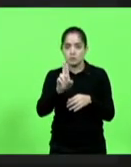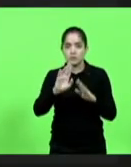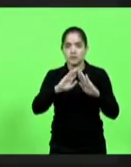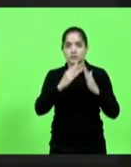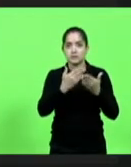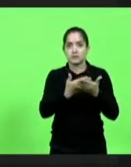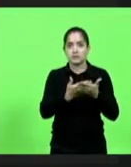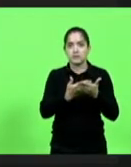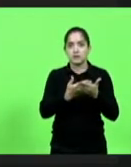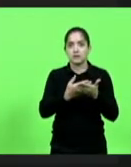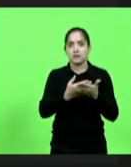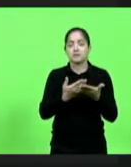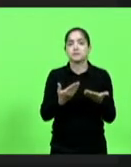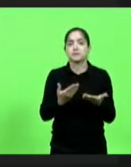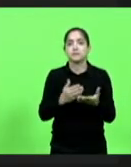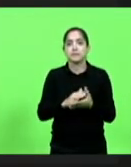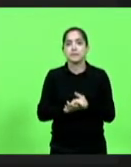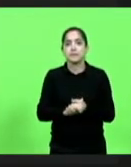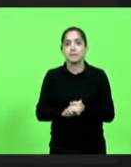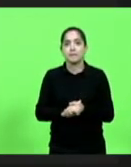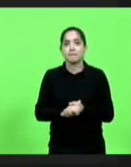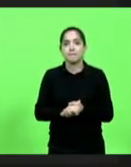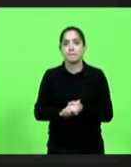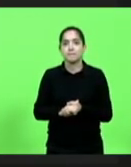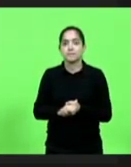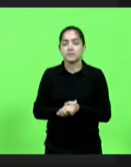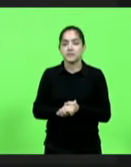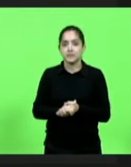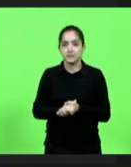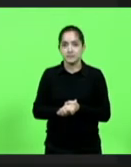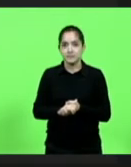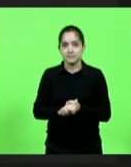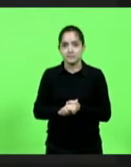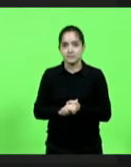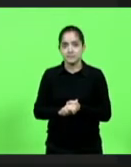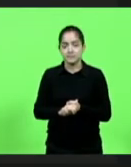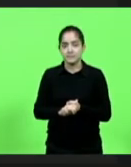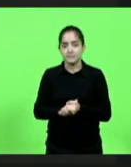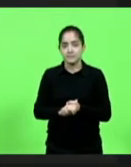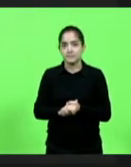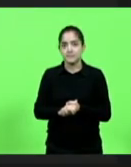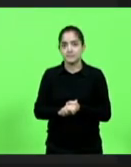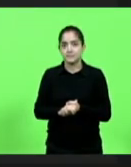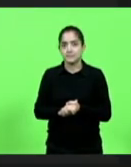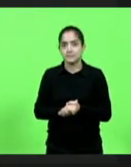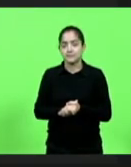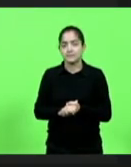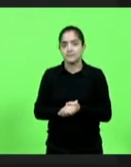Baccauser, deve ser. Tá bom. Mas, de vez em quando, tem algumas coisas aí. Tá bom.